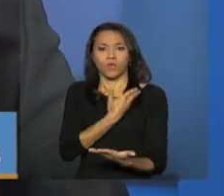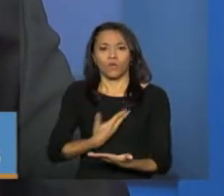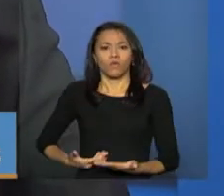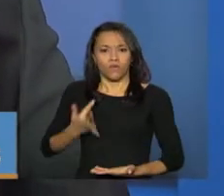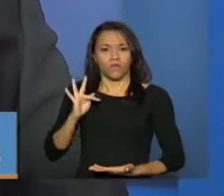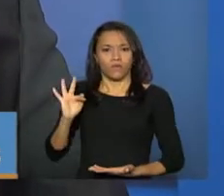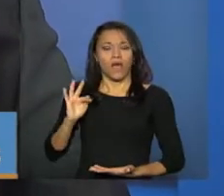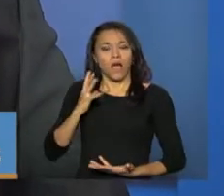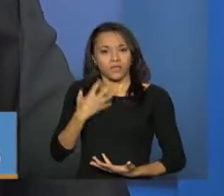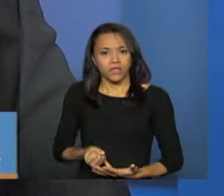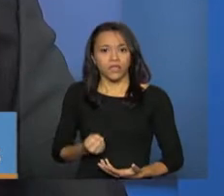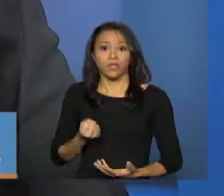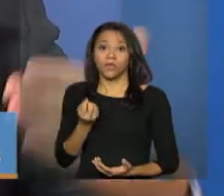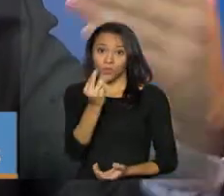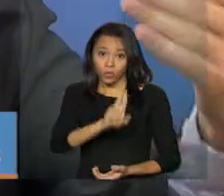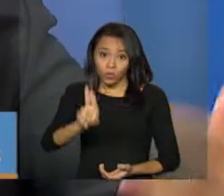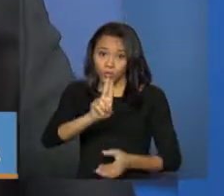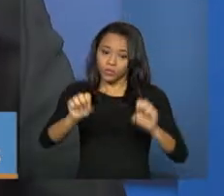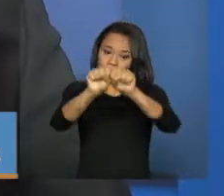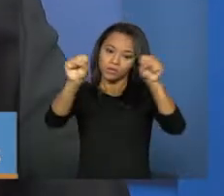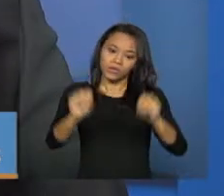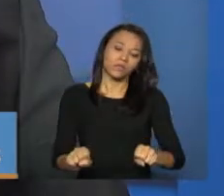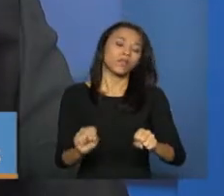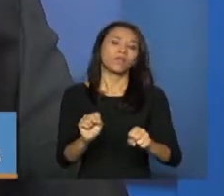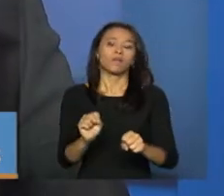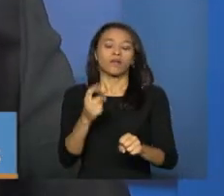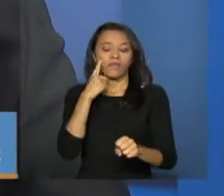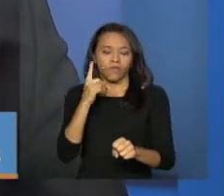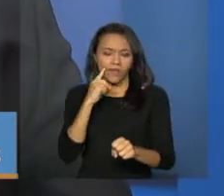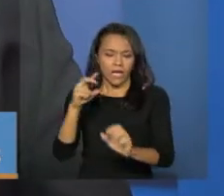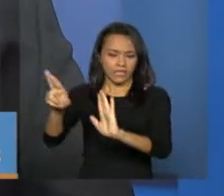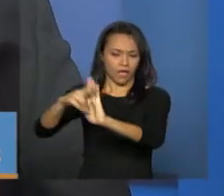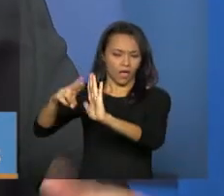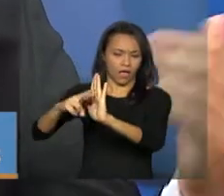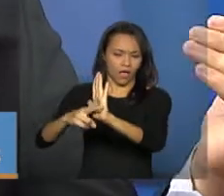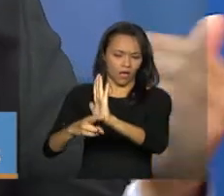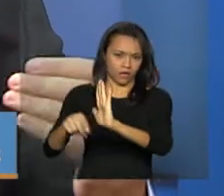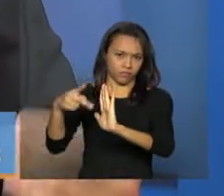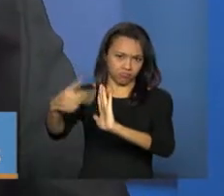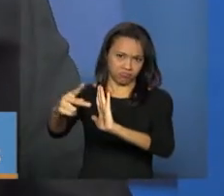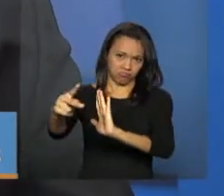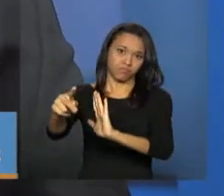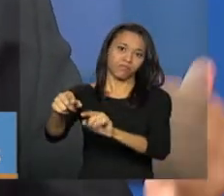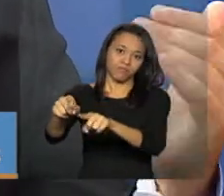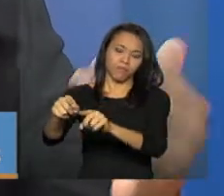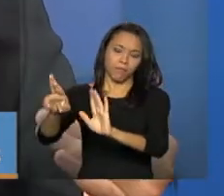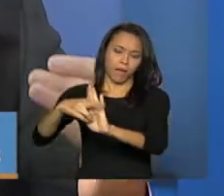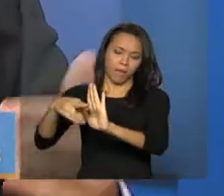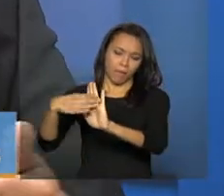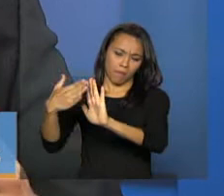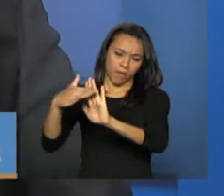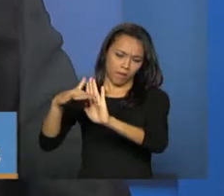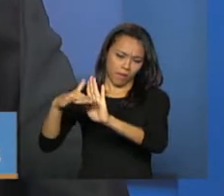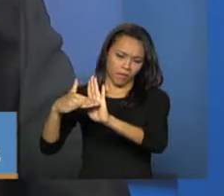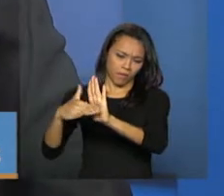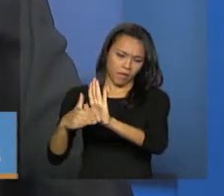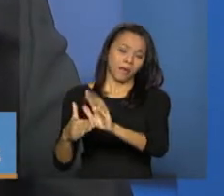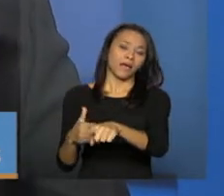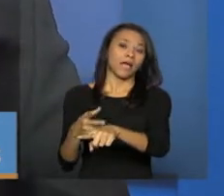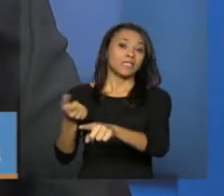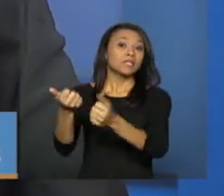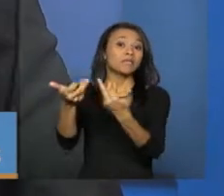eletrônico, certo? As regras daquele recurso, que, como o José falou, ele é cientificado de todas as responsabilidades